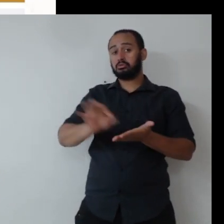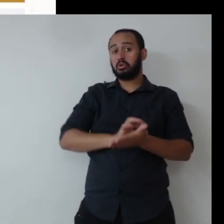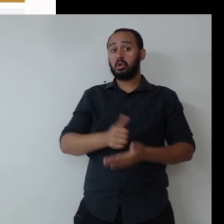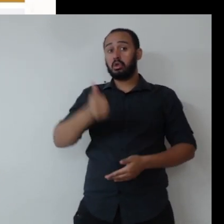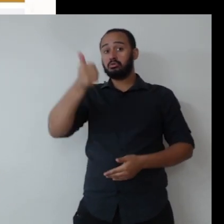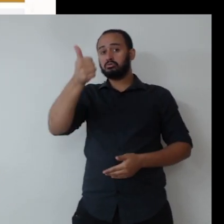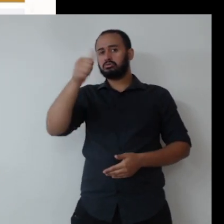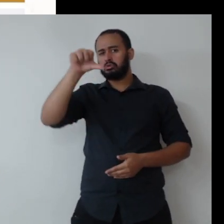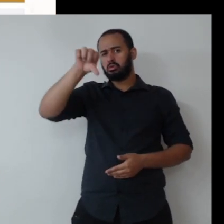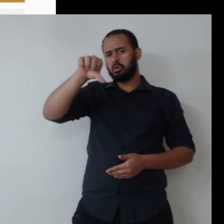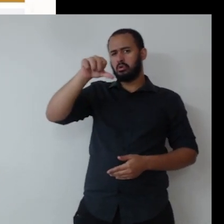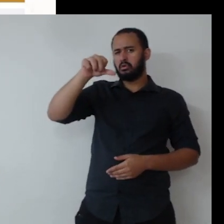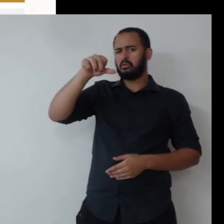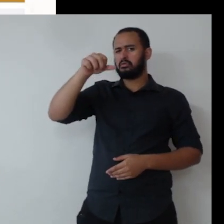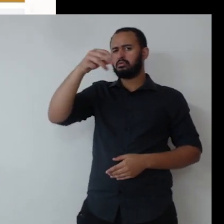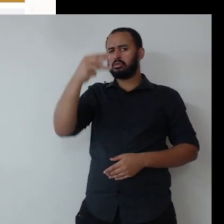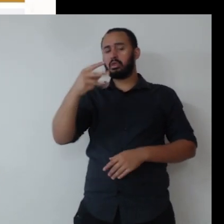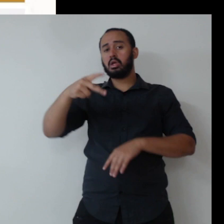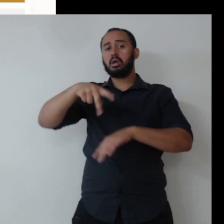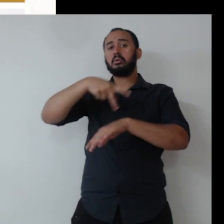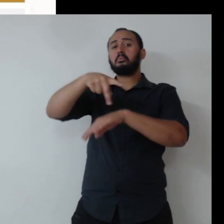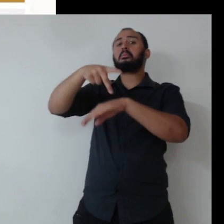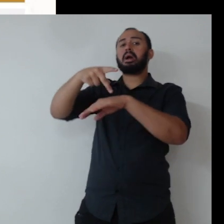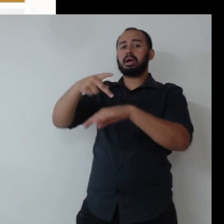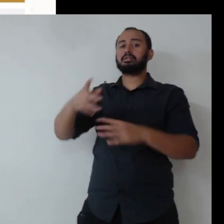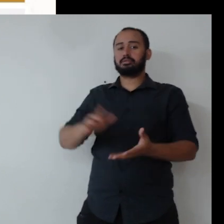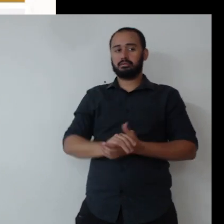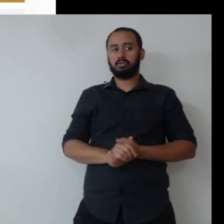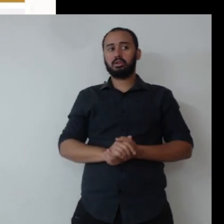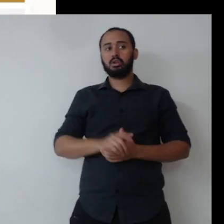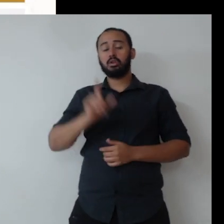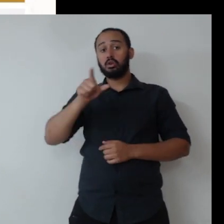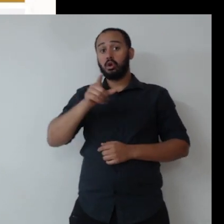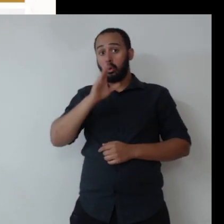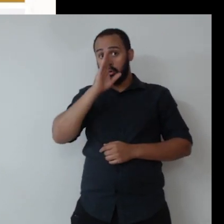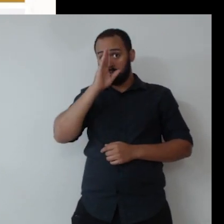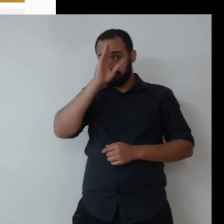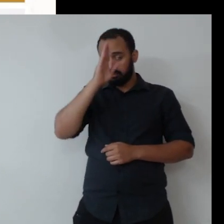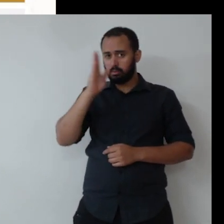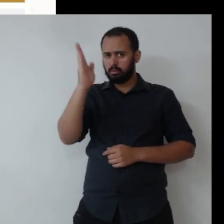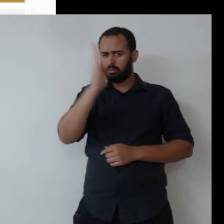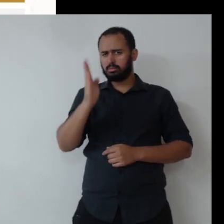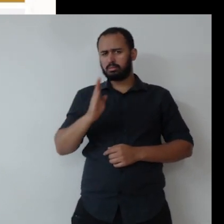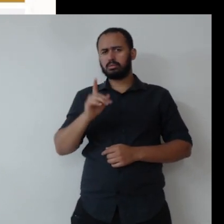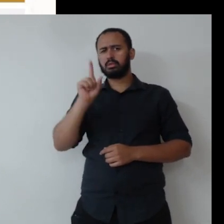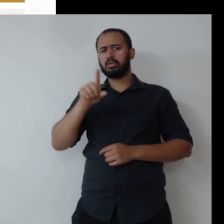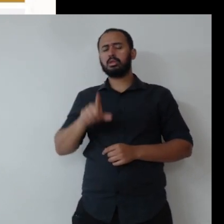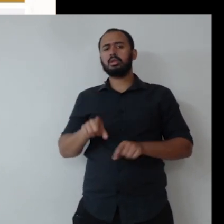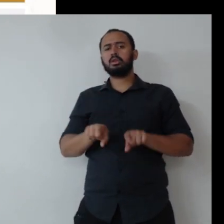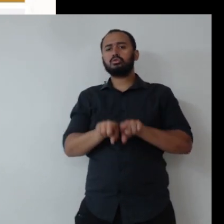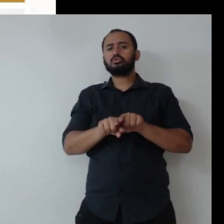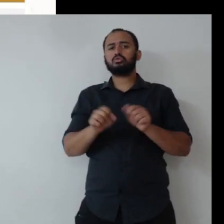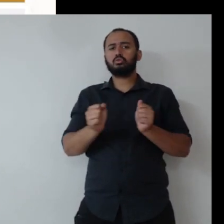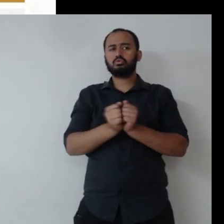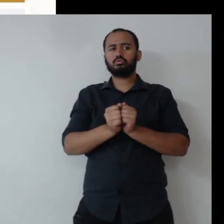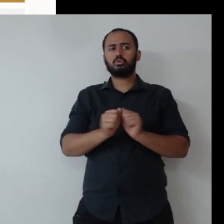países, dos quais o Brasil é um dos signatários, então é nosso papel, independente do poder,